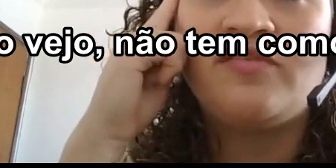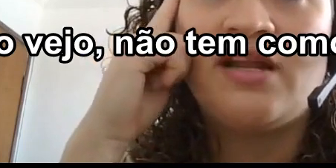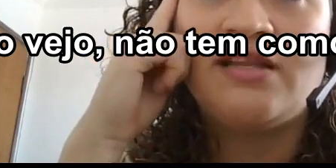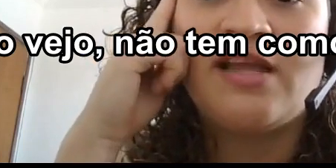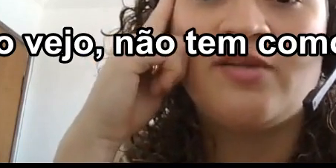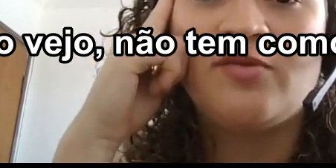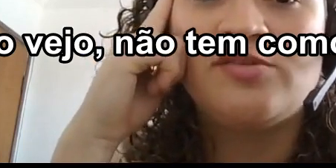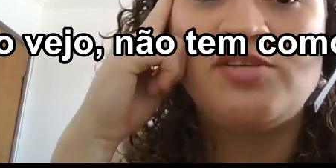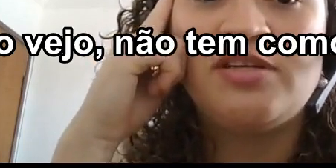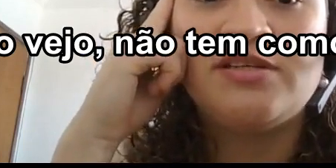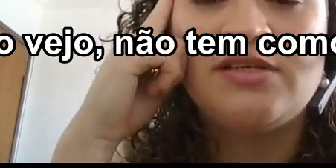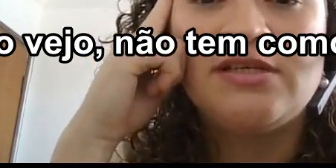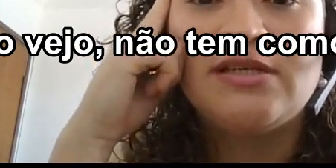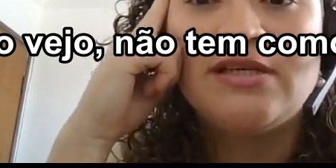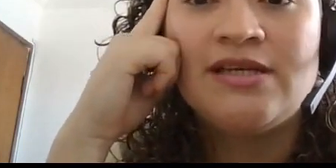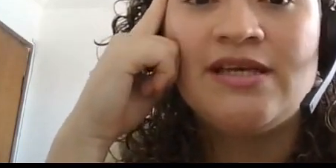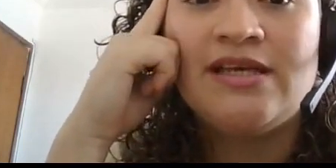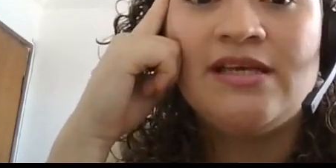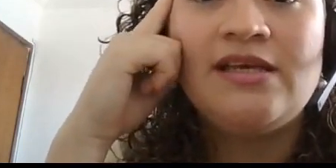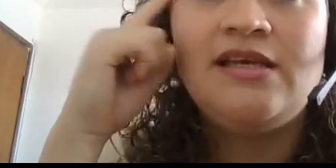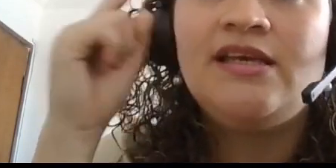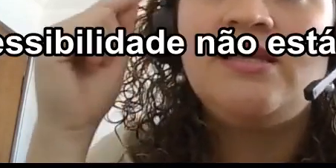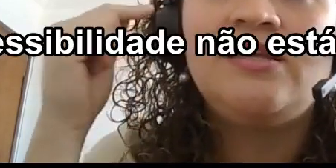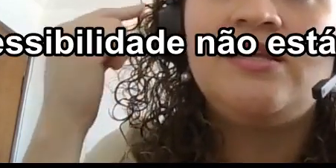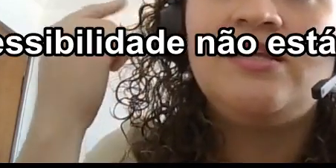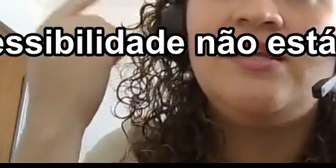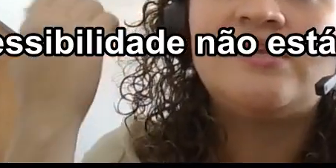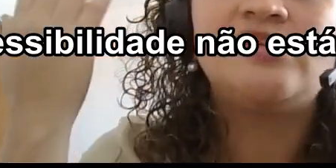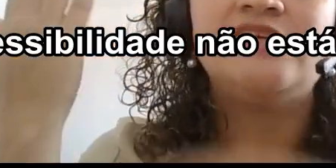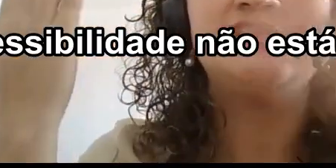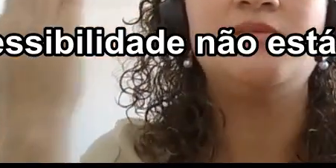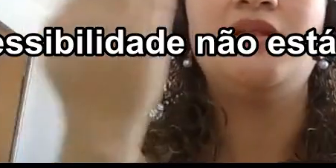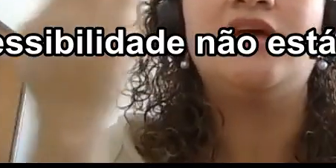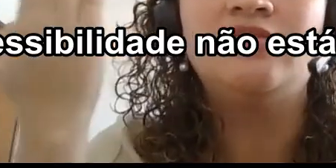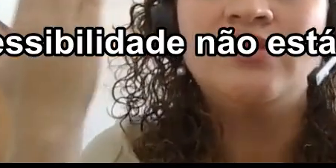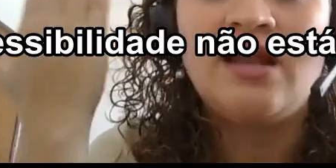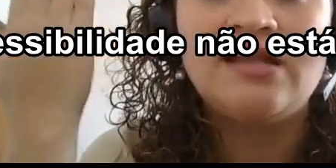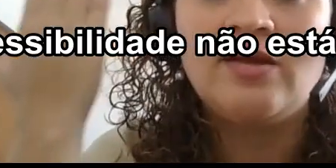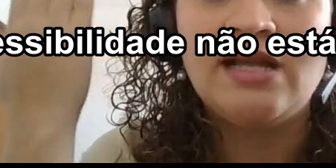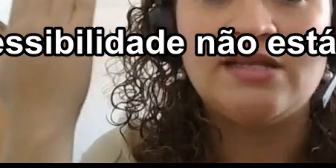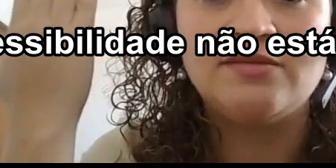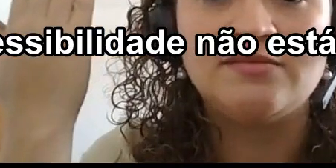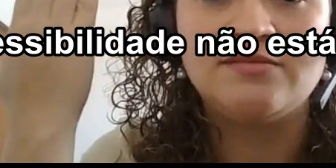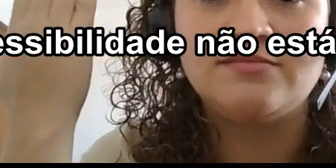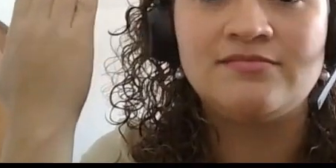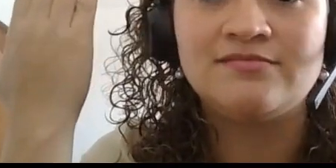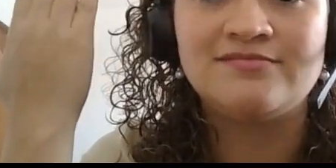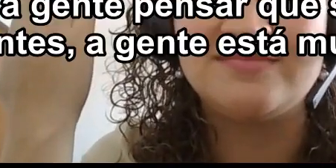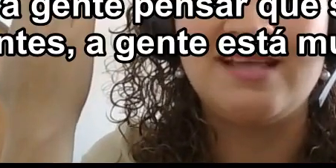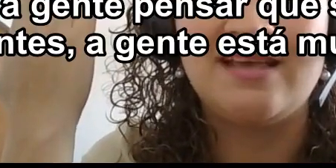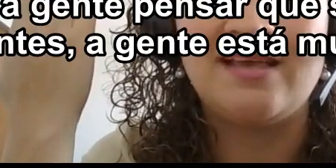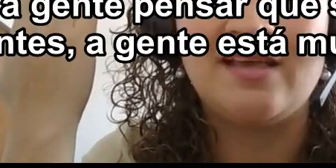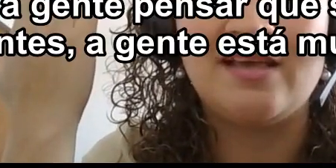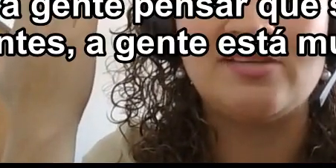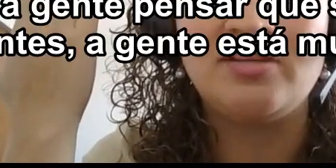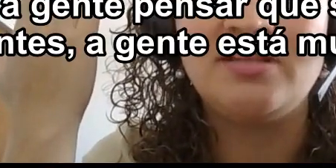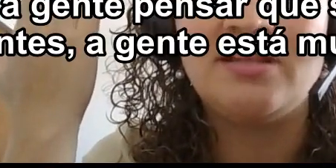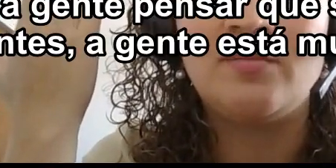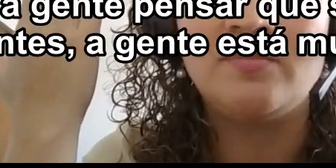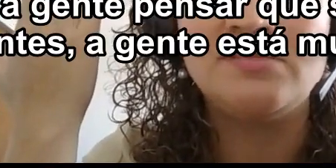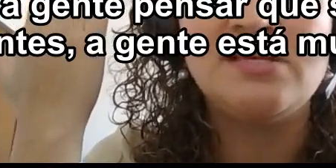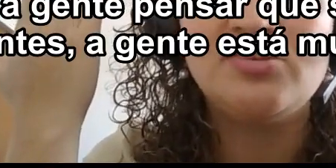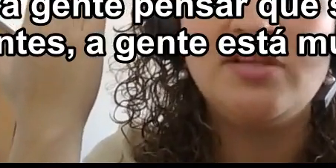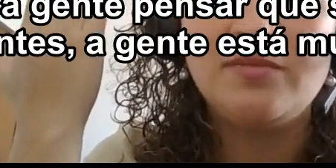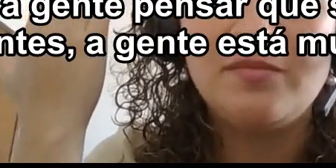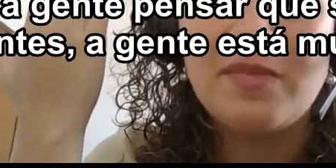como a gente falar de tecnologia e a acessibilidade não está lado a lado, né, a gente